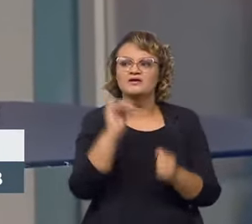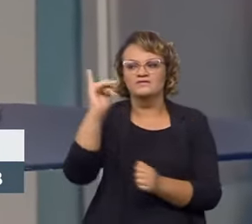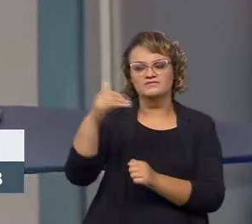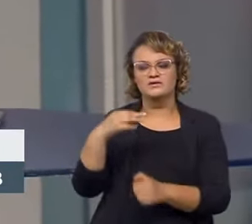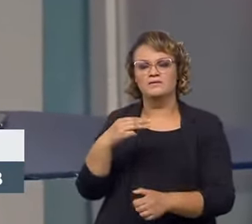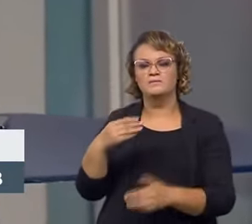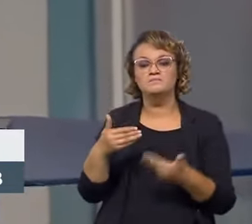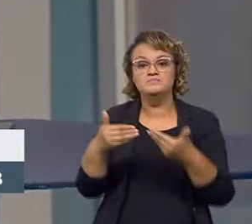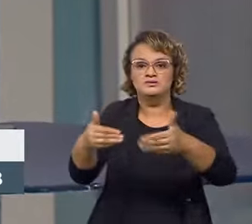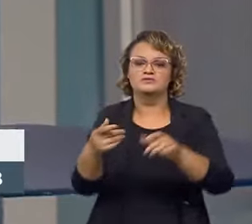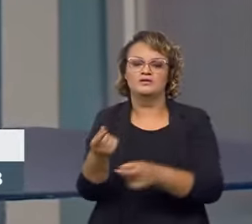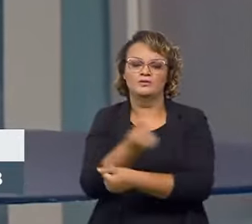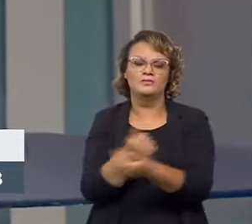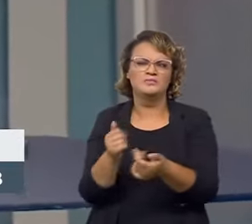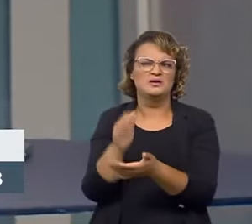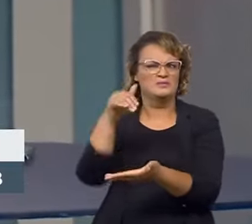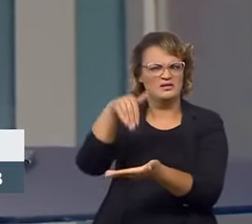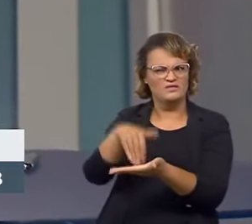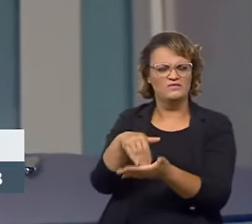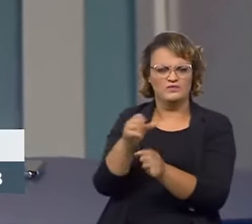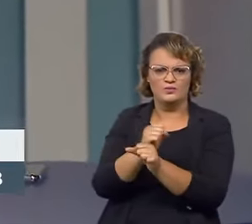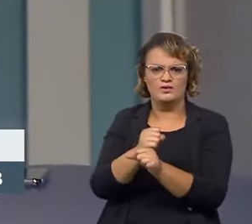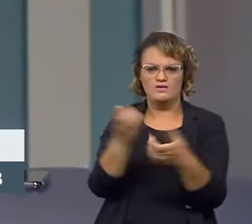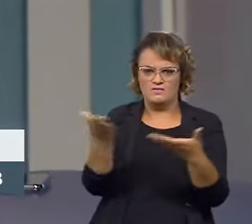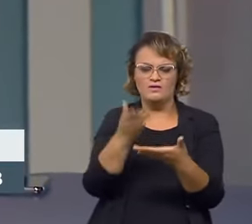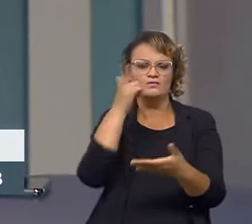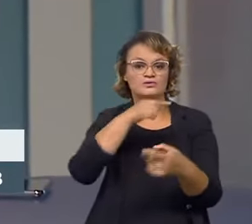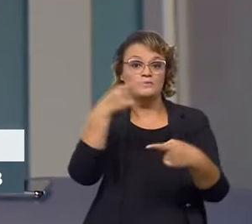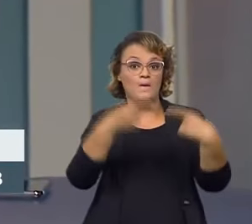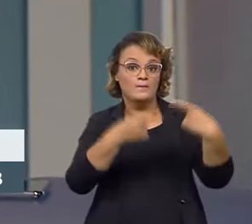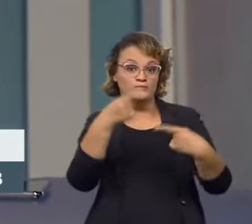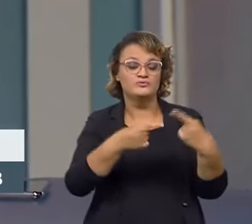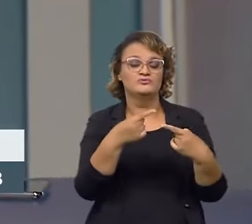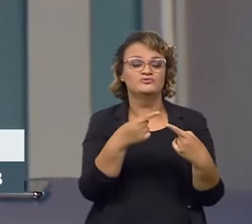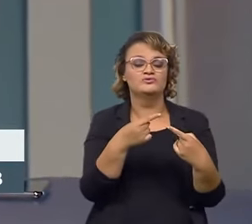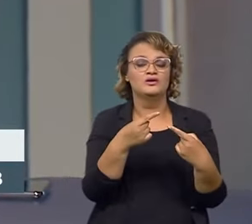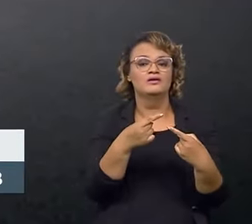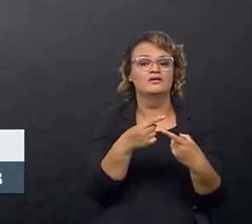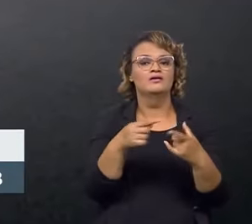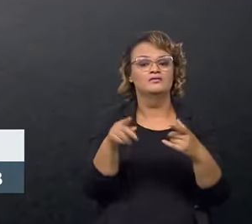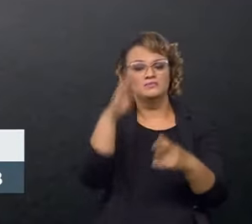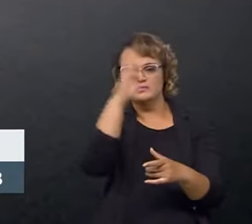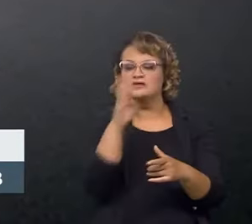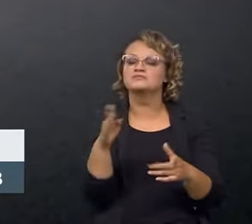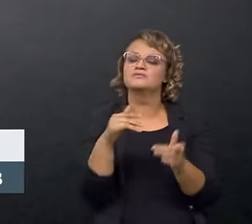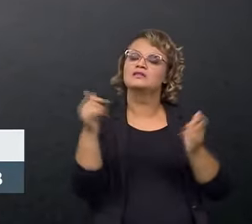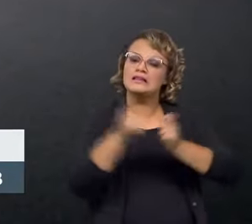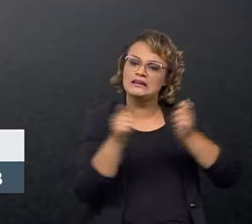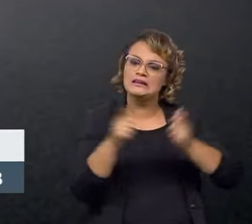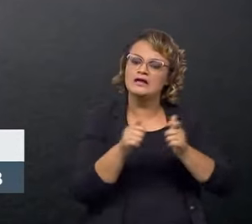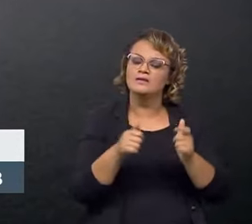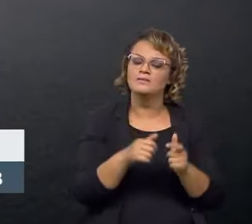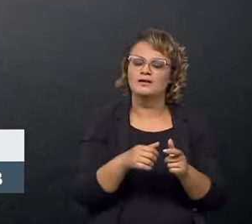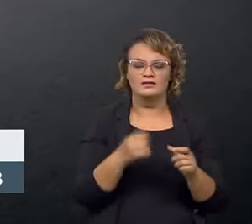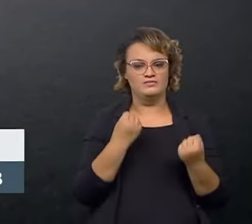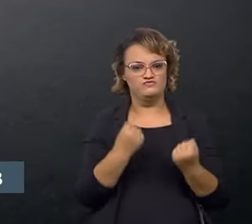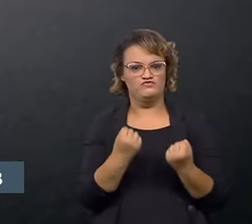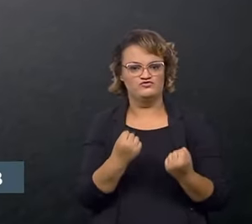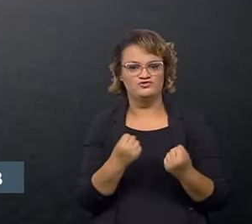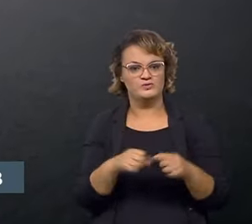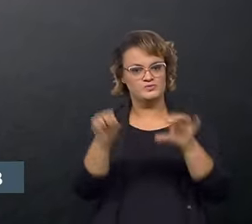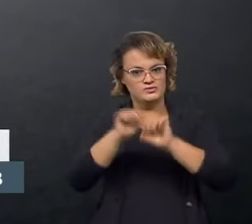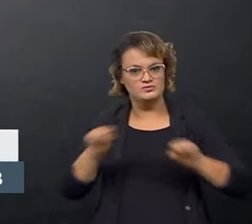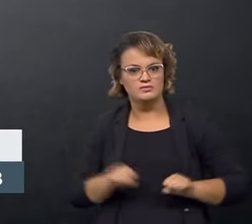Economia para até o final desse ano a gente ter uma política de infraestrutura da qualidade no Brasil que dê mais robustez ainda para o